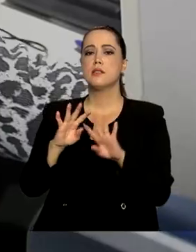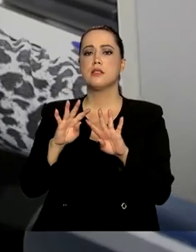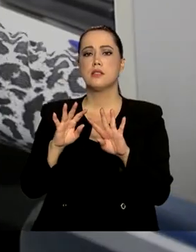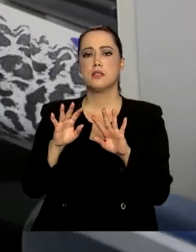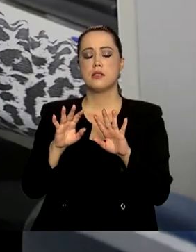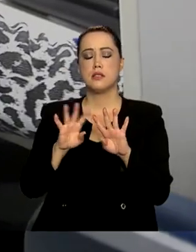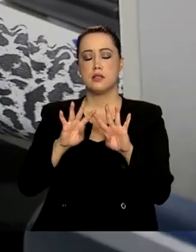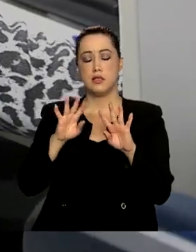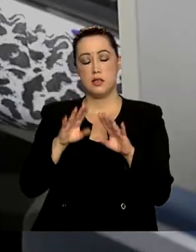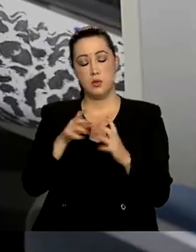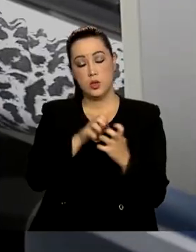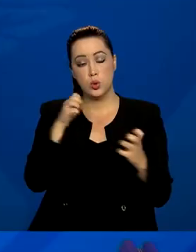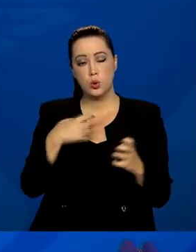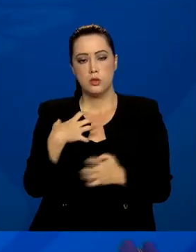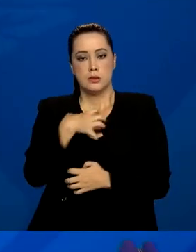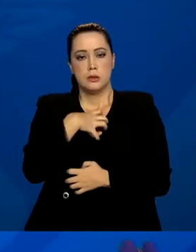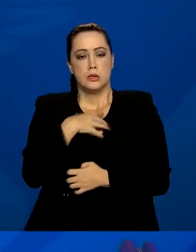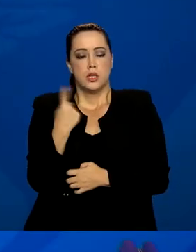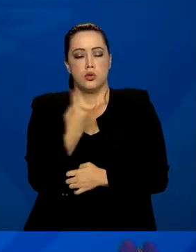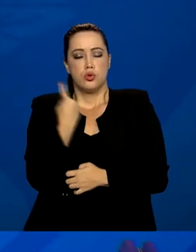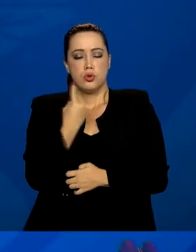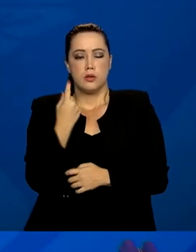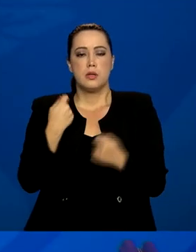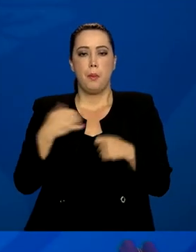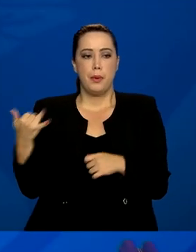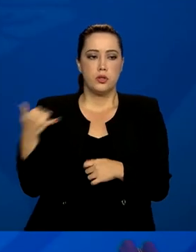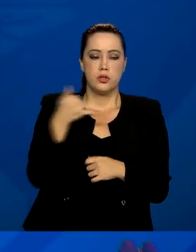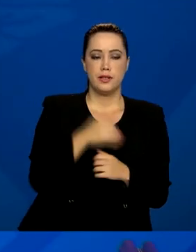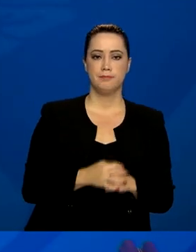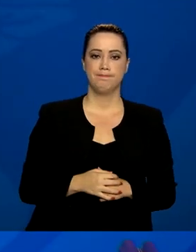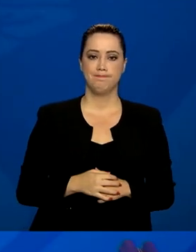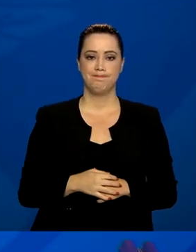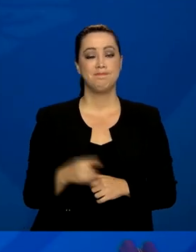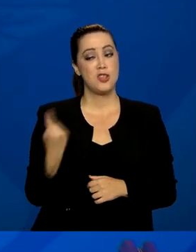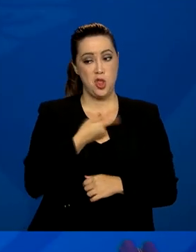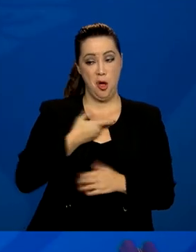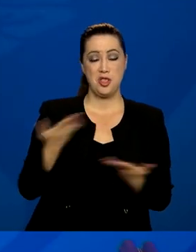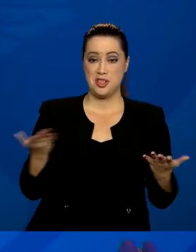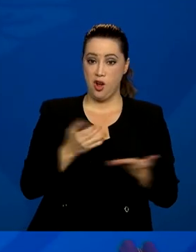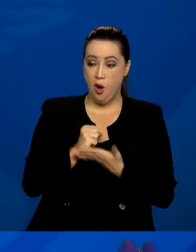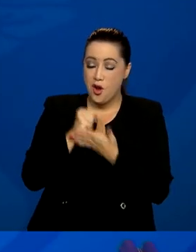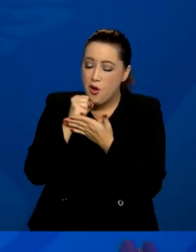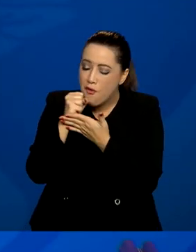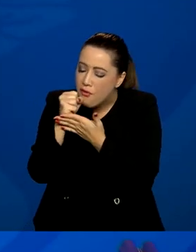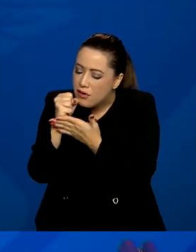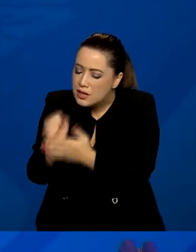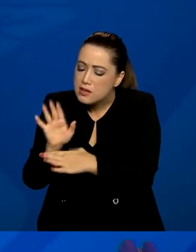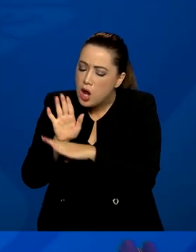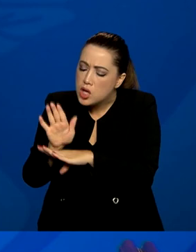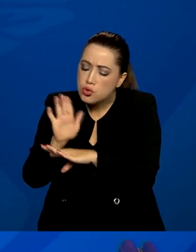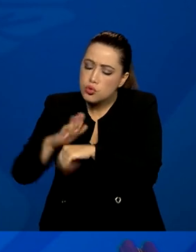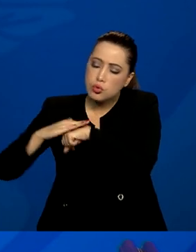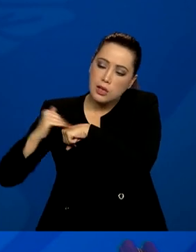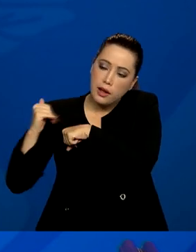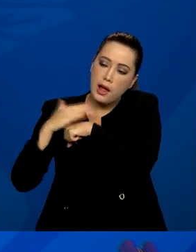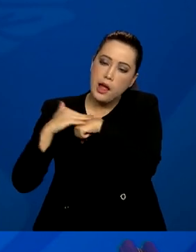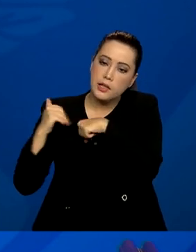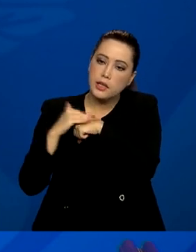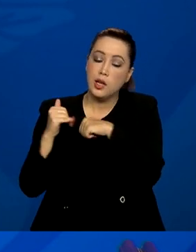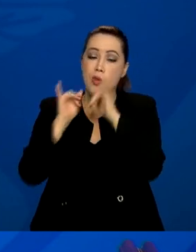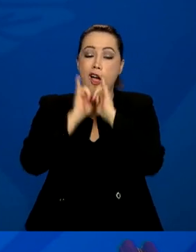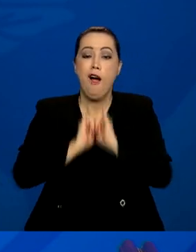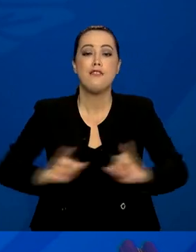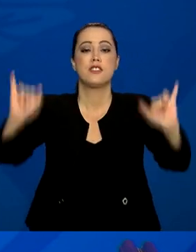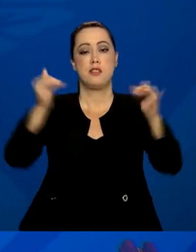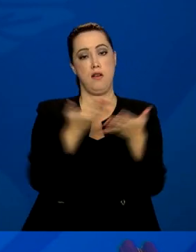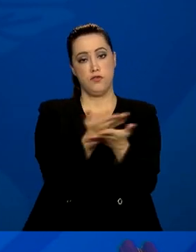durante a quarentena. Estamos oferecendo agora conforto e consolo. E quero mandar um recado para todos